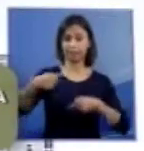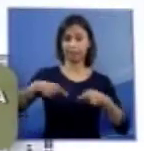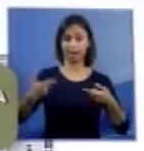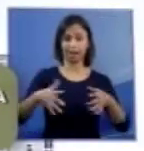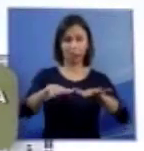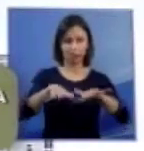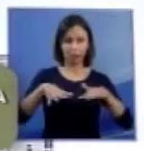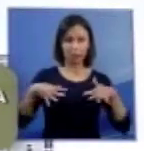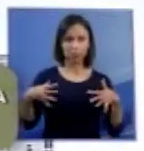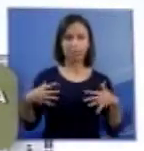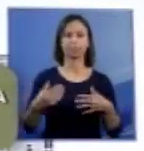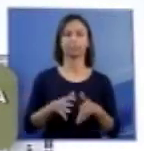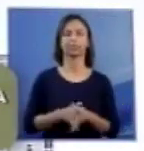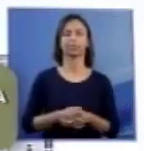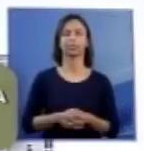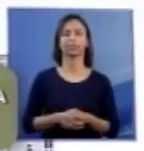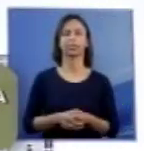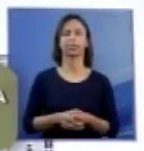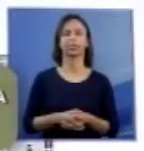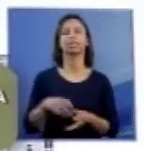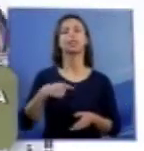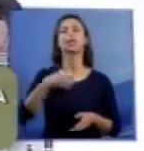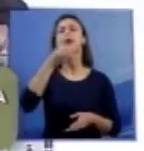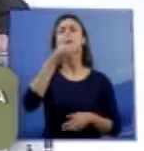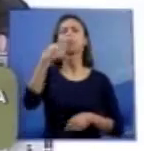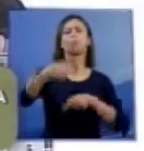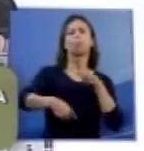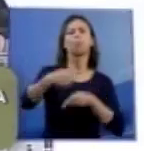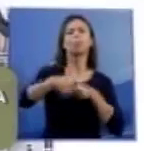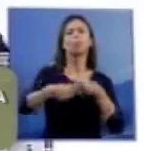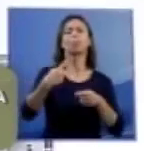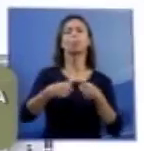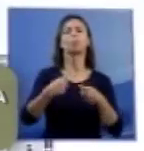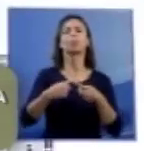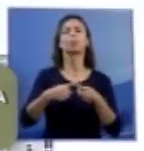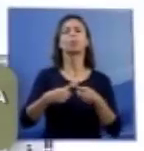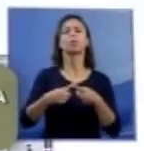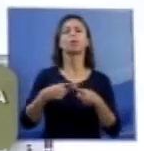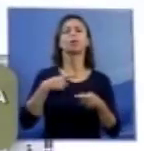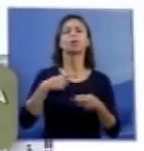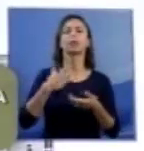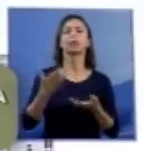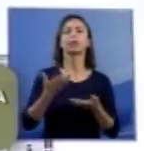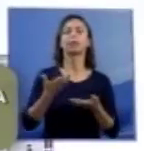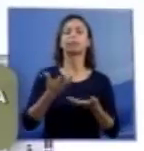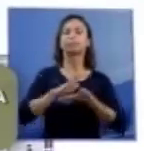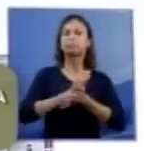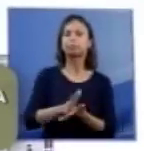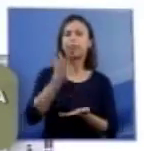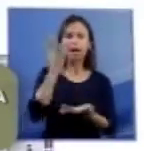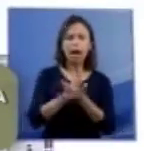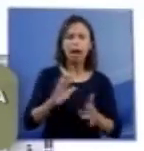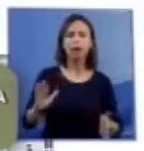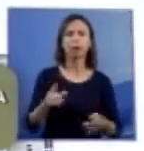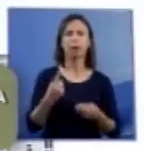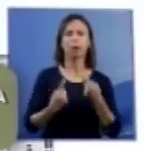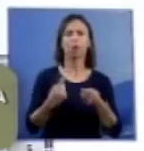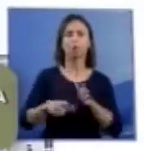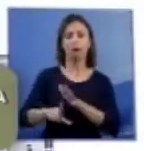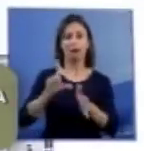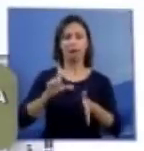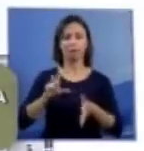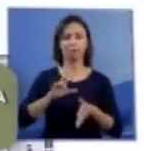que discute a descriminalização da antecipação terapêutica do